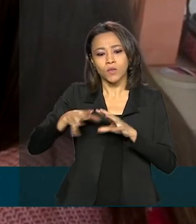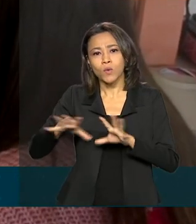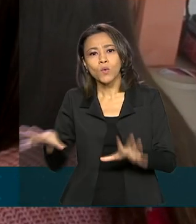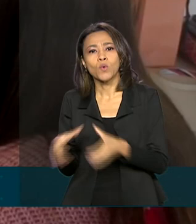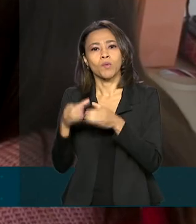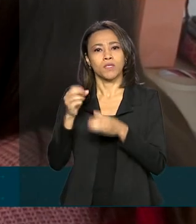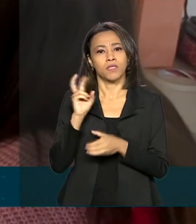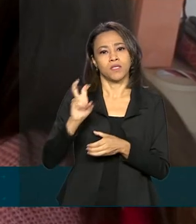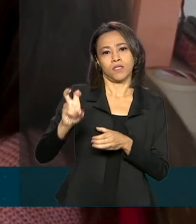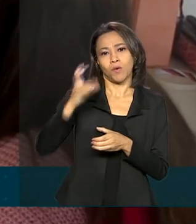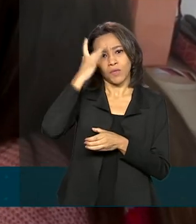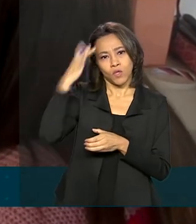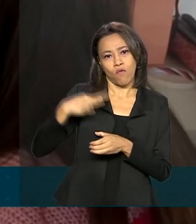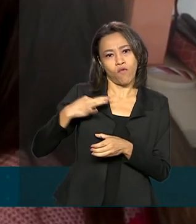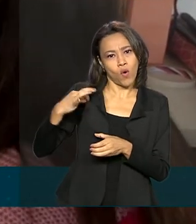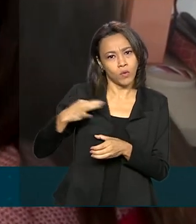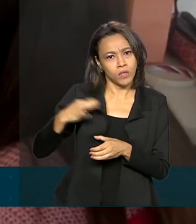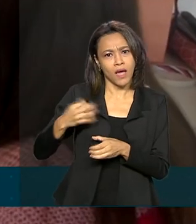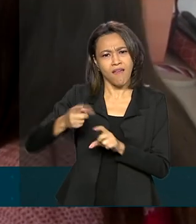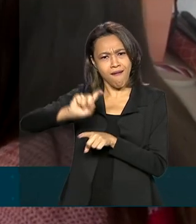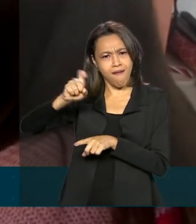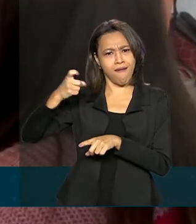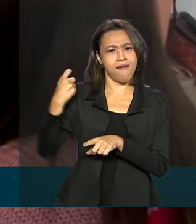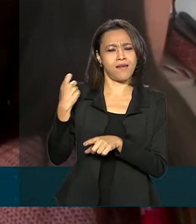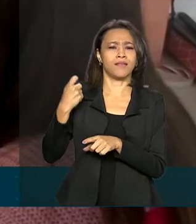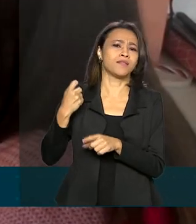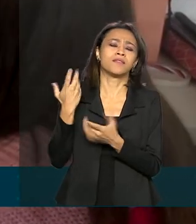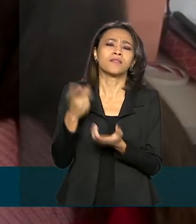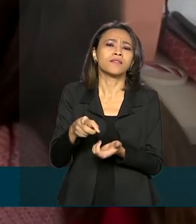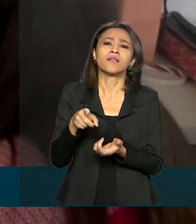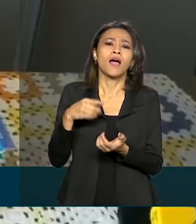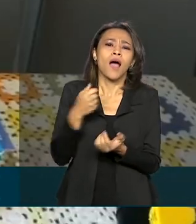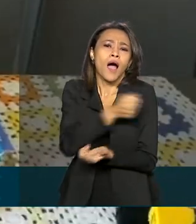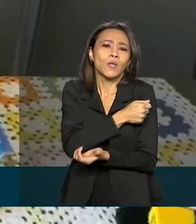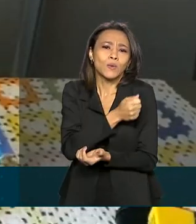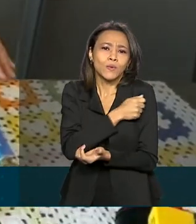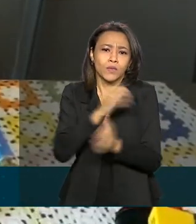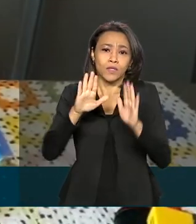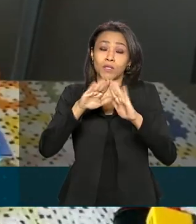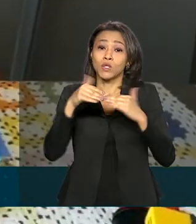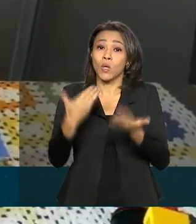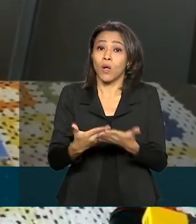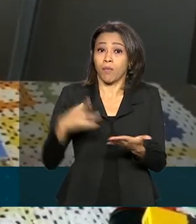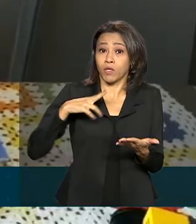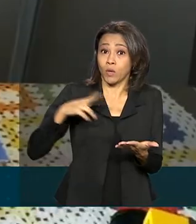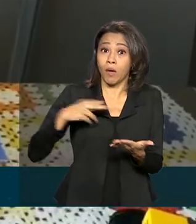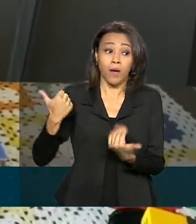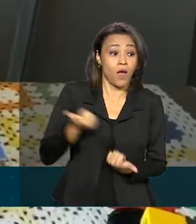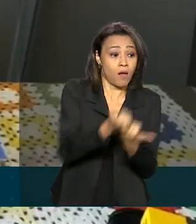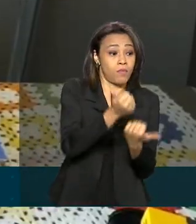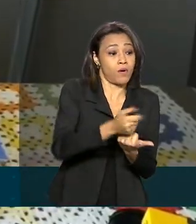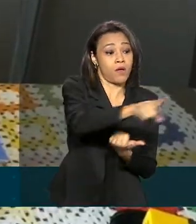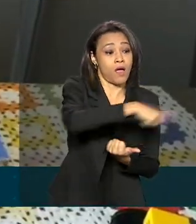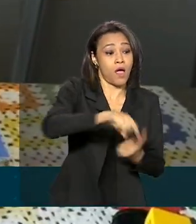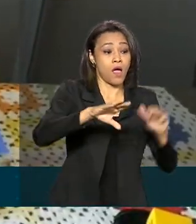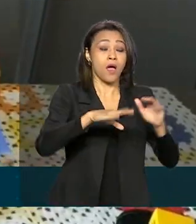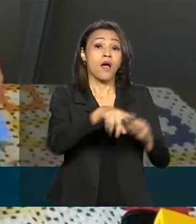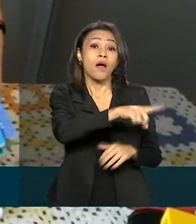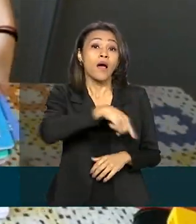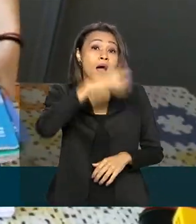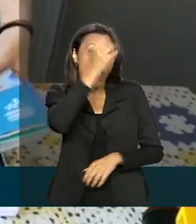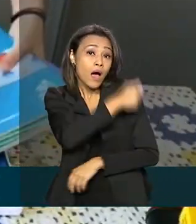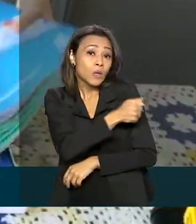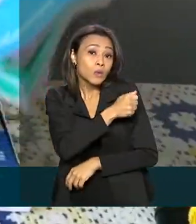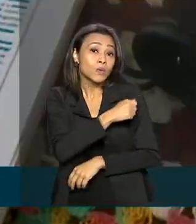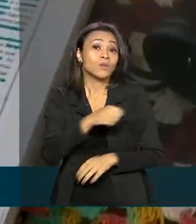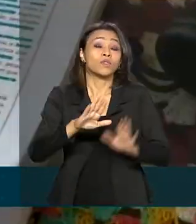voluntários, todos ex-alunos de um colégio particular do DF, para ajudar estudantes de escolas públicas da região